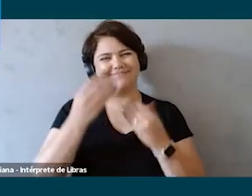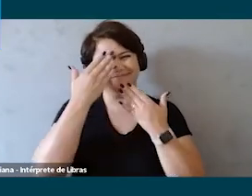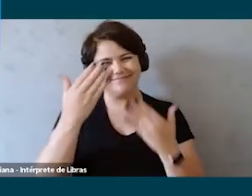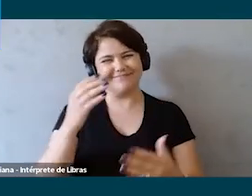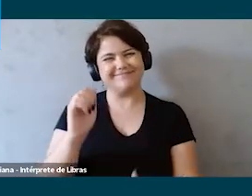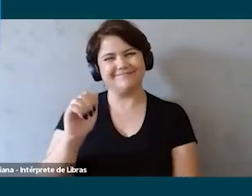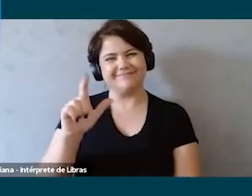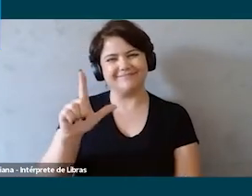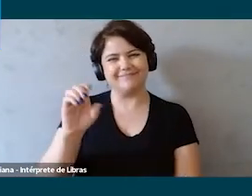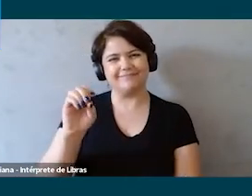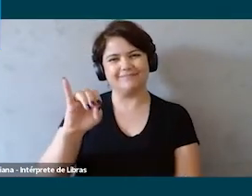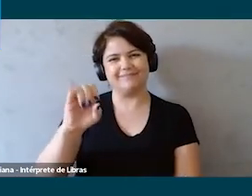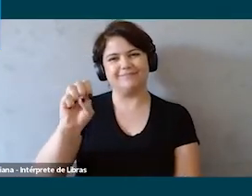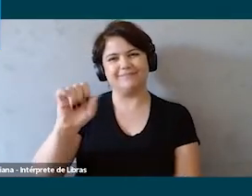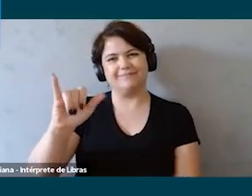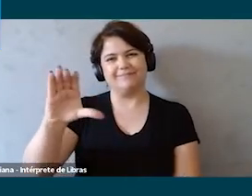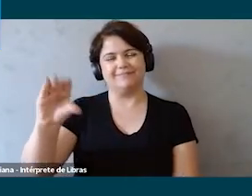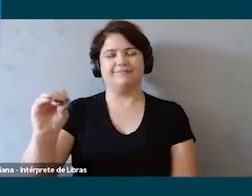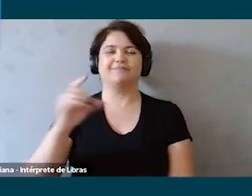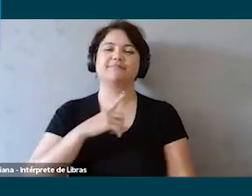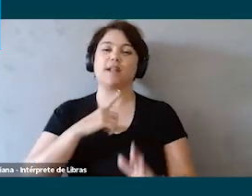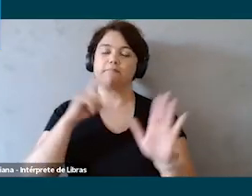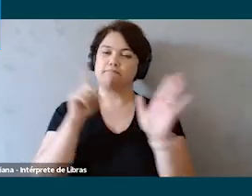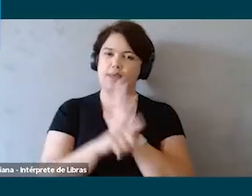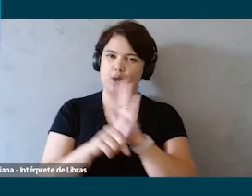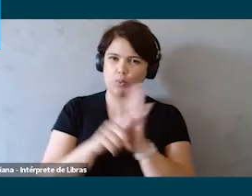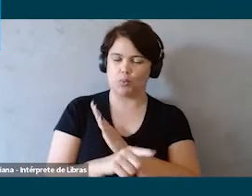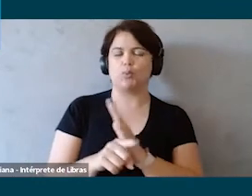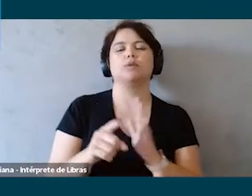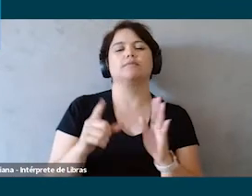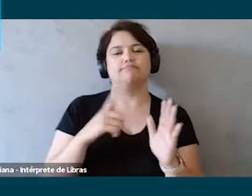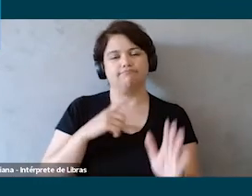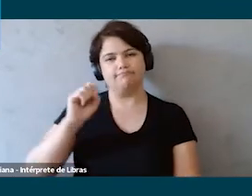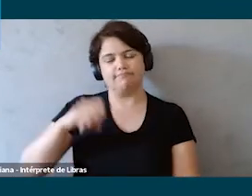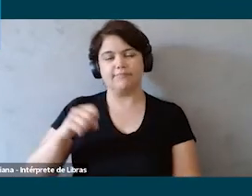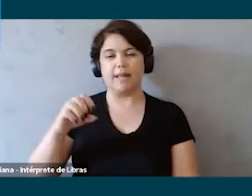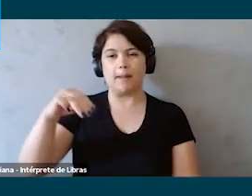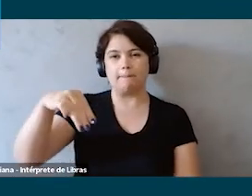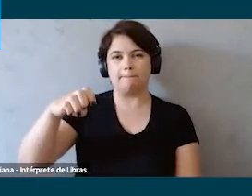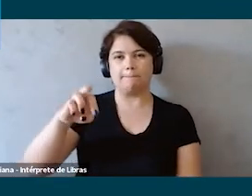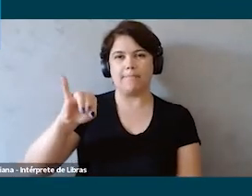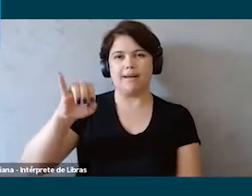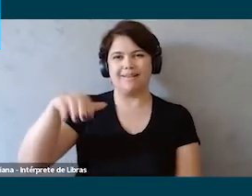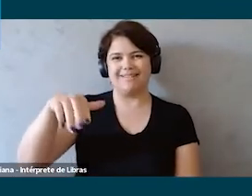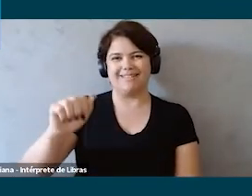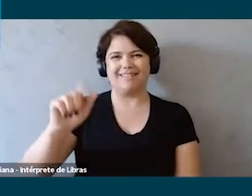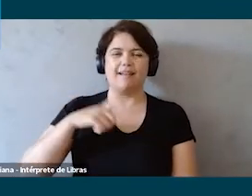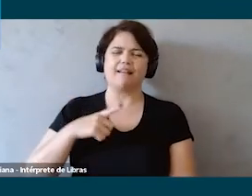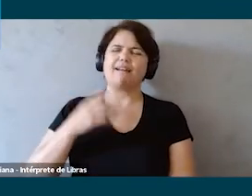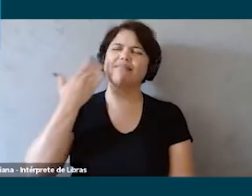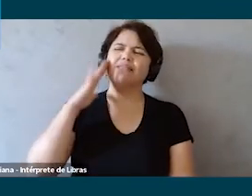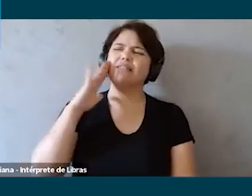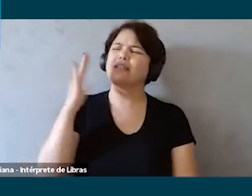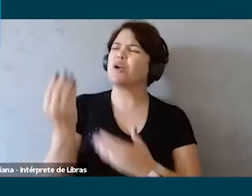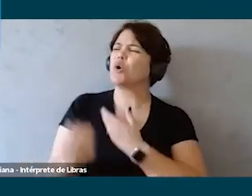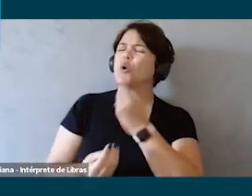obrigada Aloysio e Camila a gente tem sim algumas perguntas muito obrigada pelo compartilhamento a gente tem a pergunta da Marina Cuneo que ela